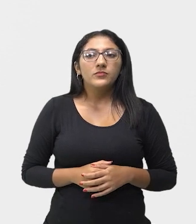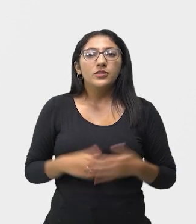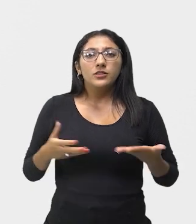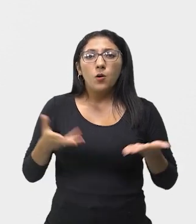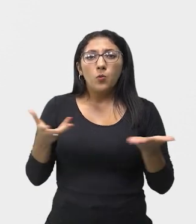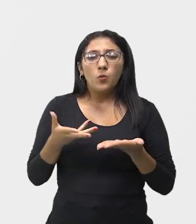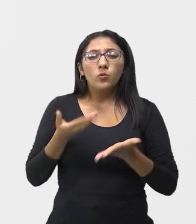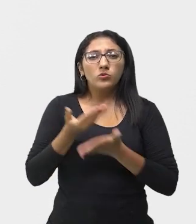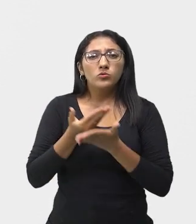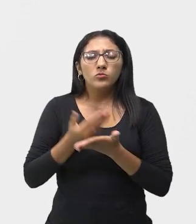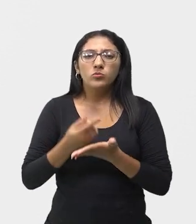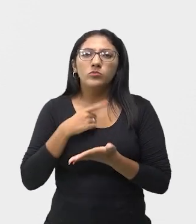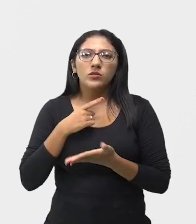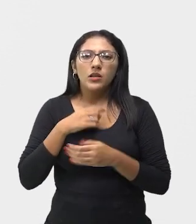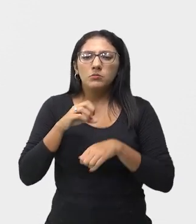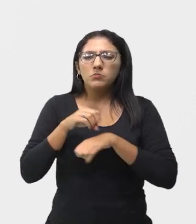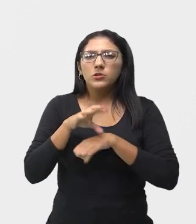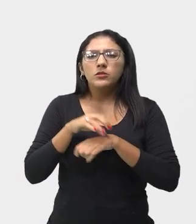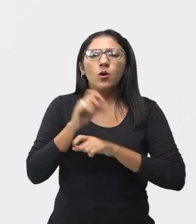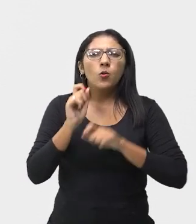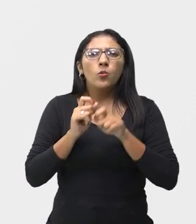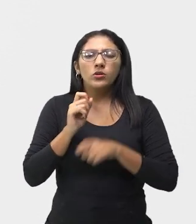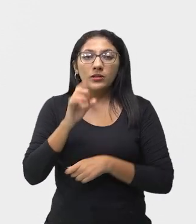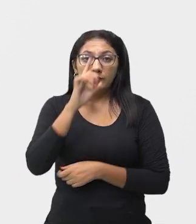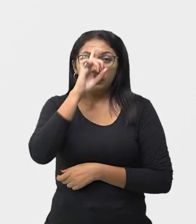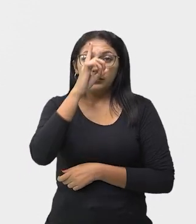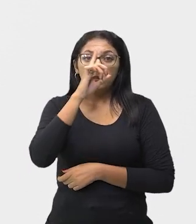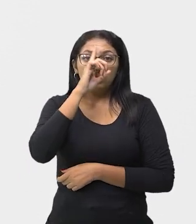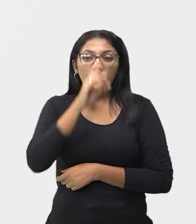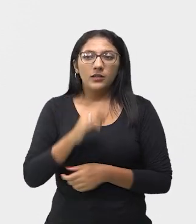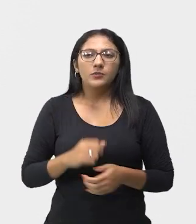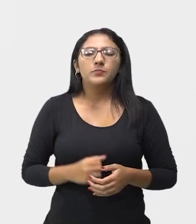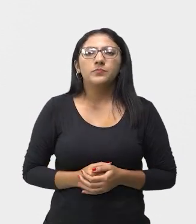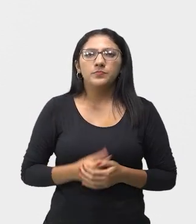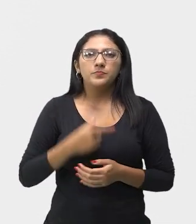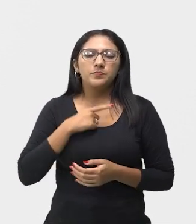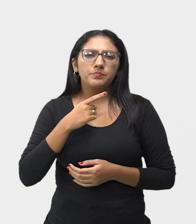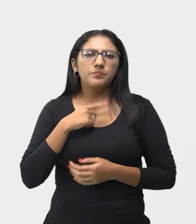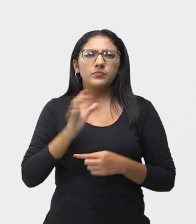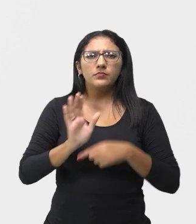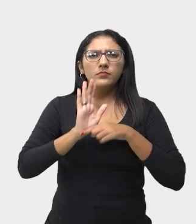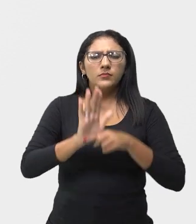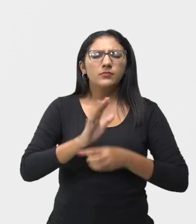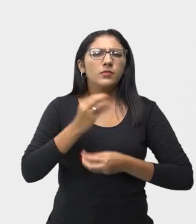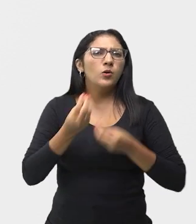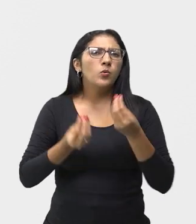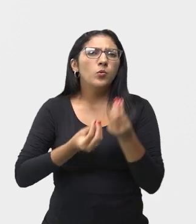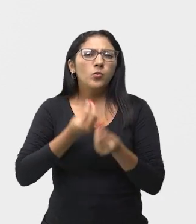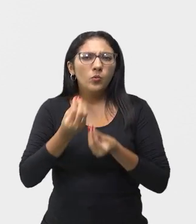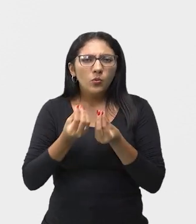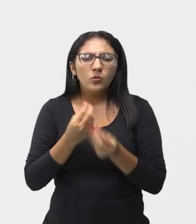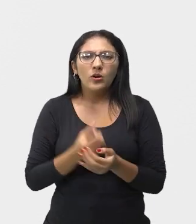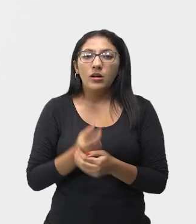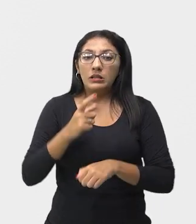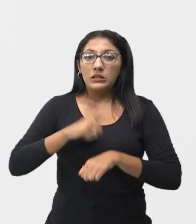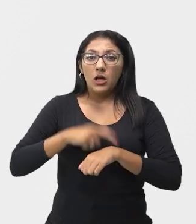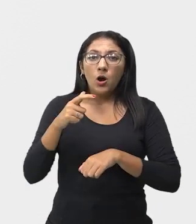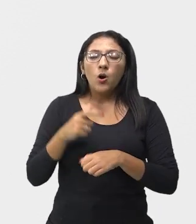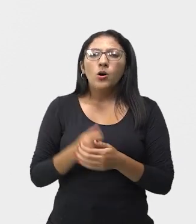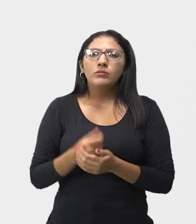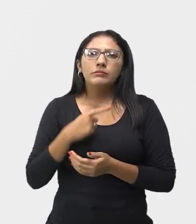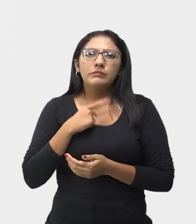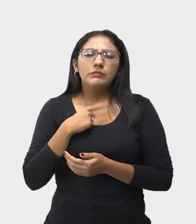falar um pouco mais sobre a improvisação. A improvisação é uma cena representada com